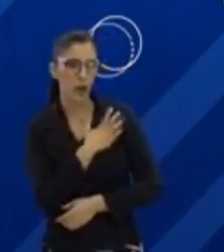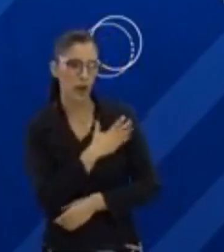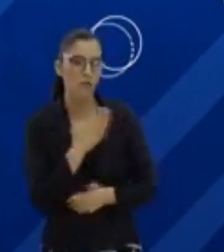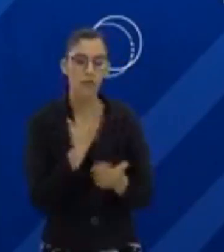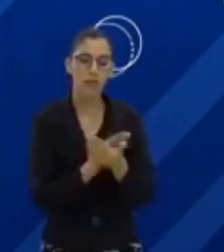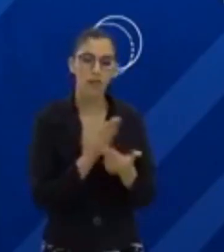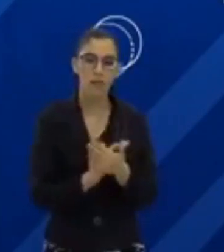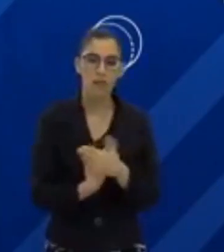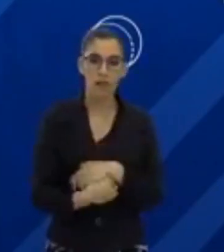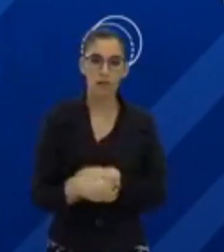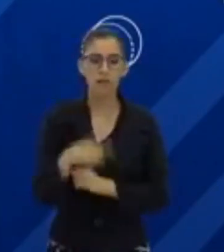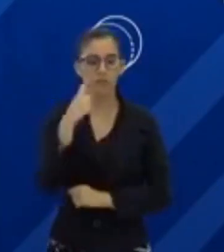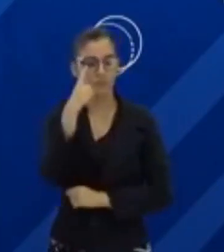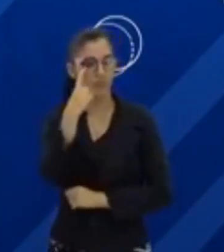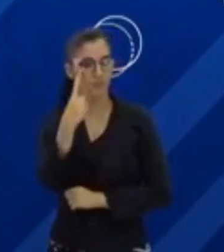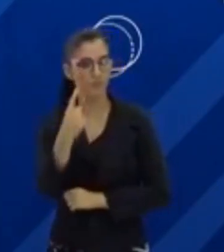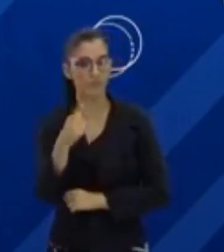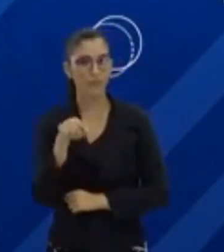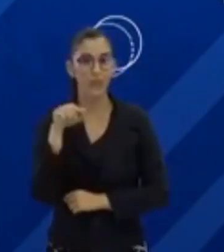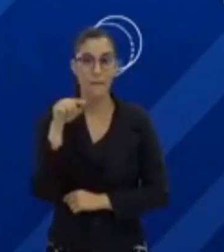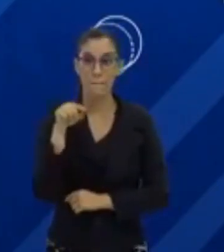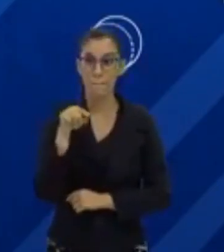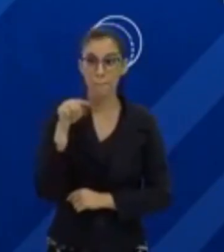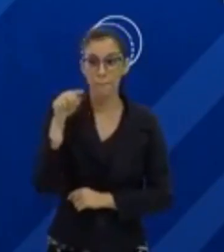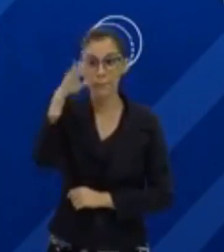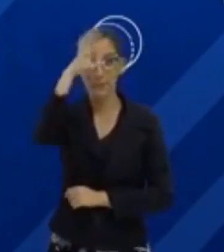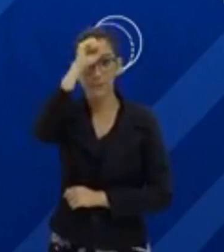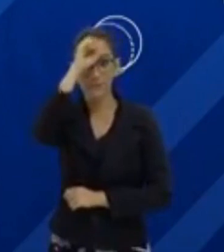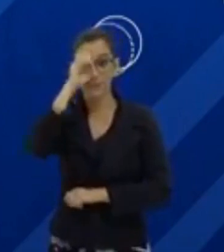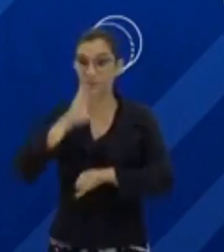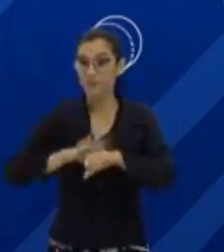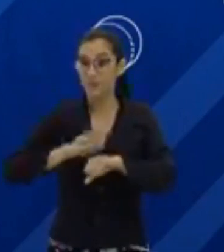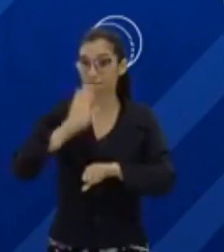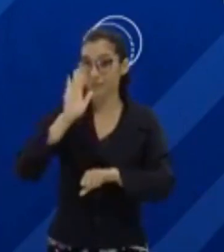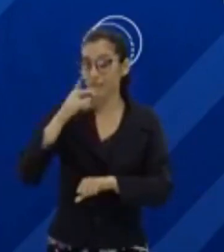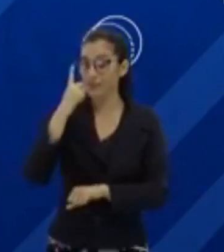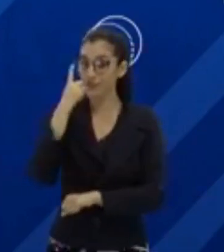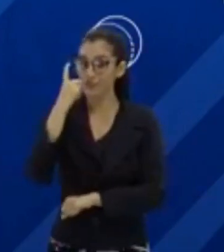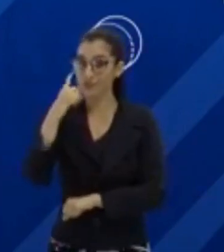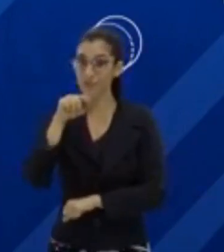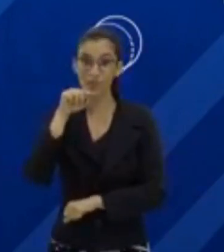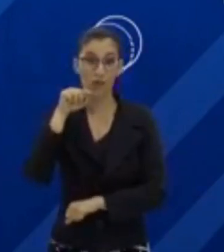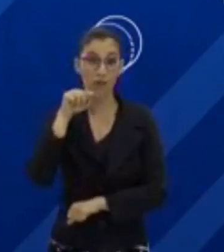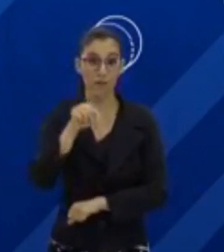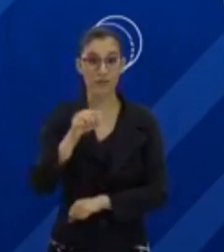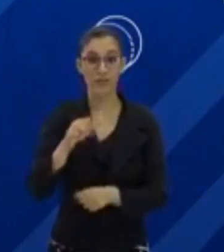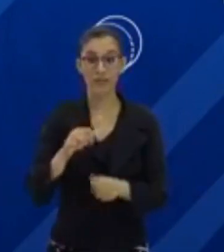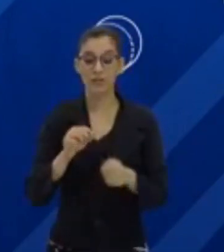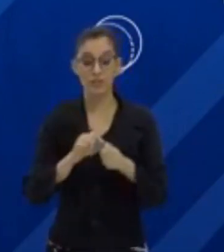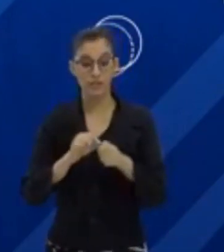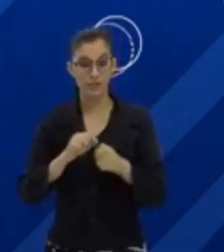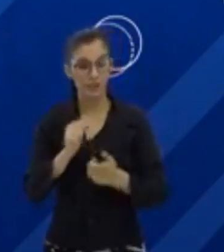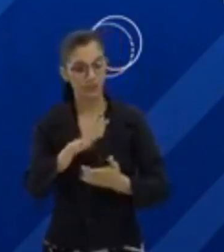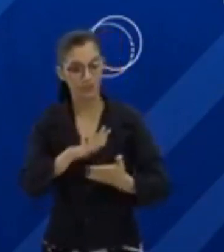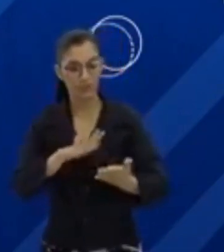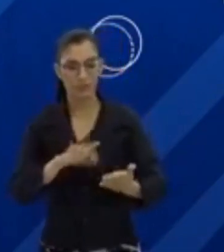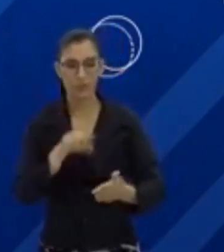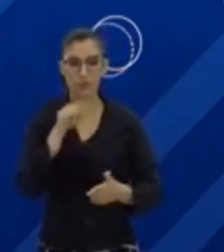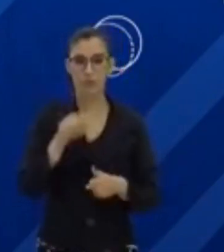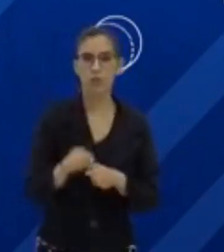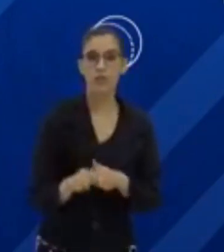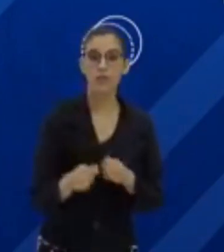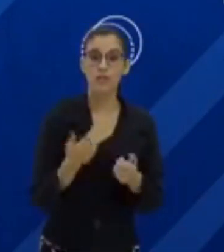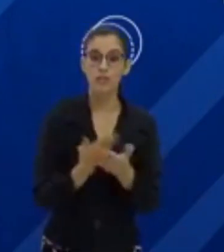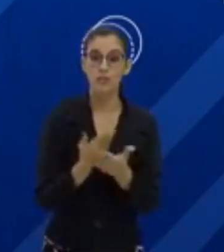falar um negócio interessante. Para que você possa aprender melhor, é sempre interessante que você faça exercícios daquilo que você está estudando. E